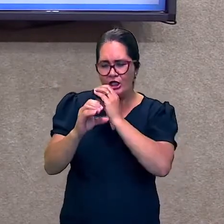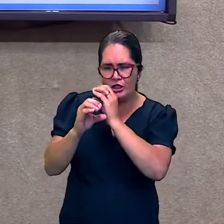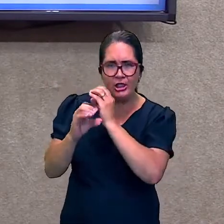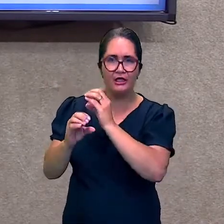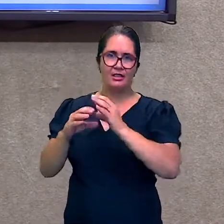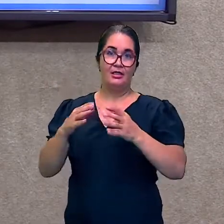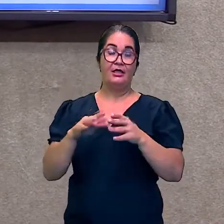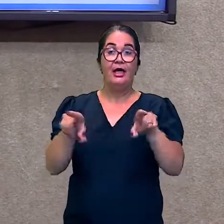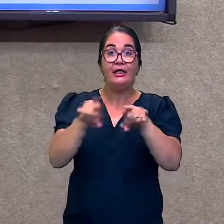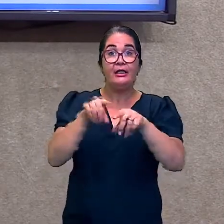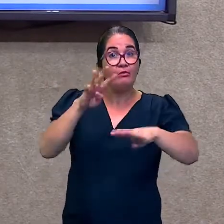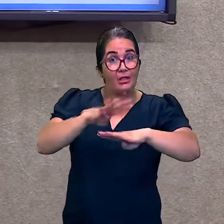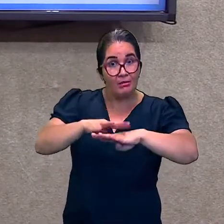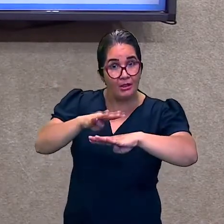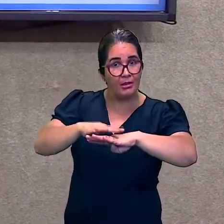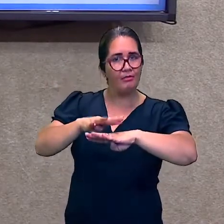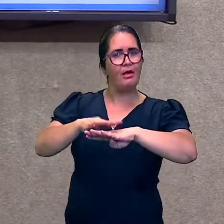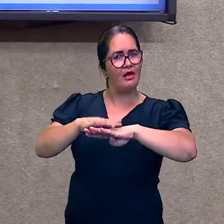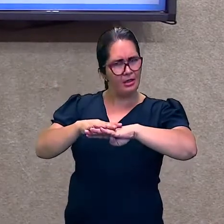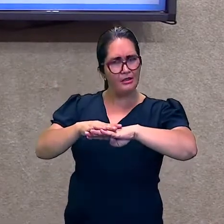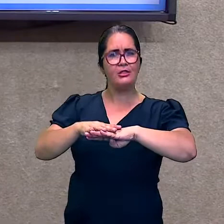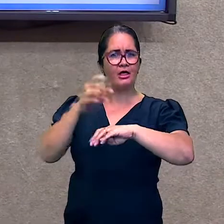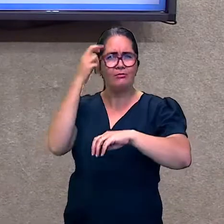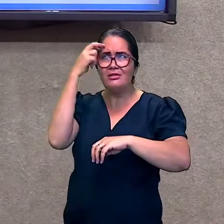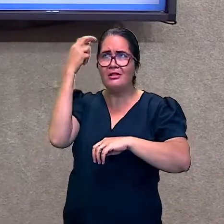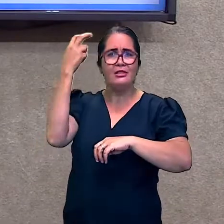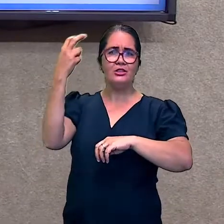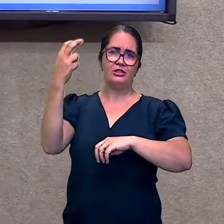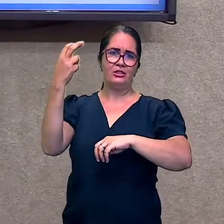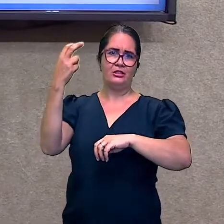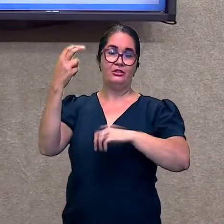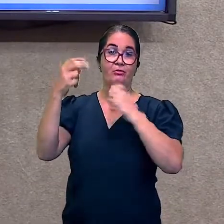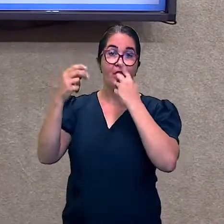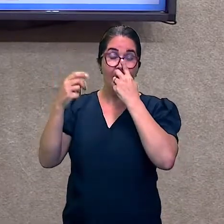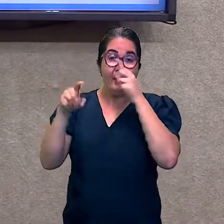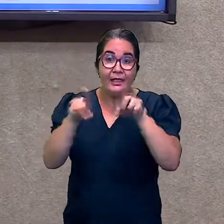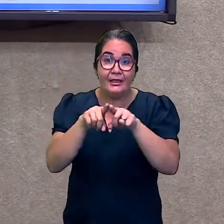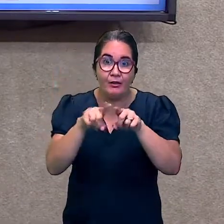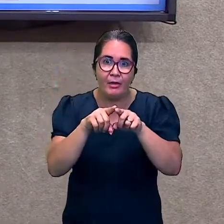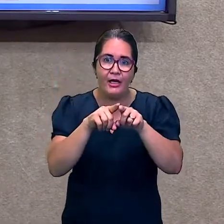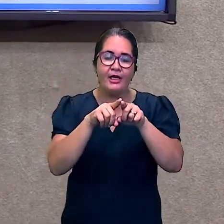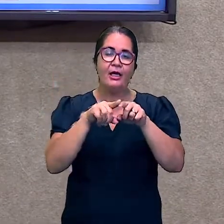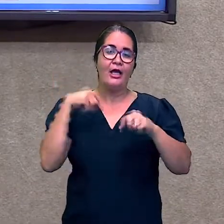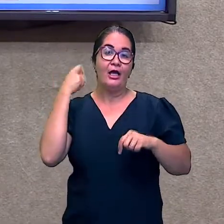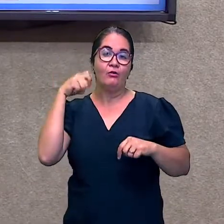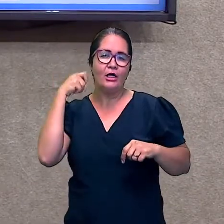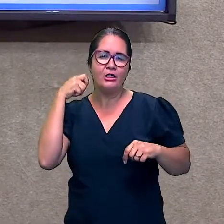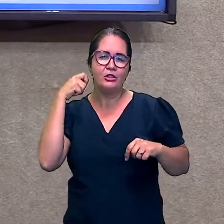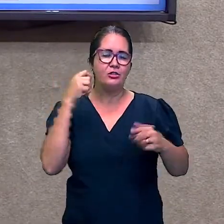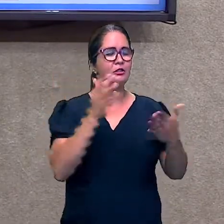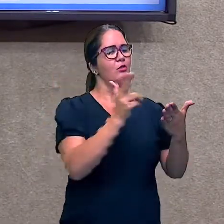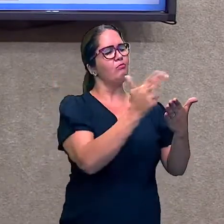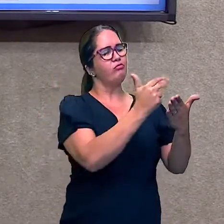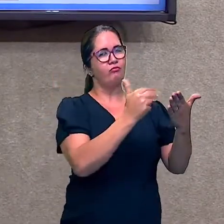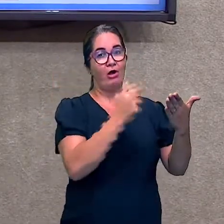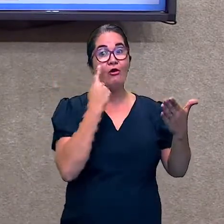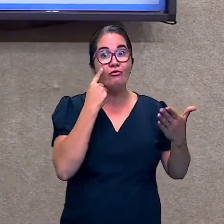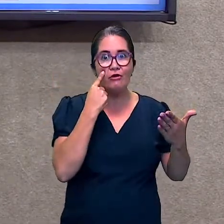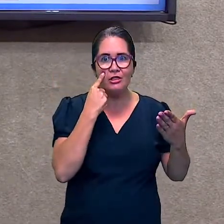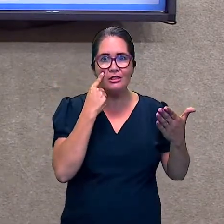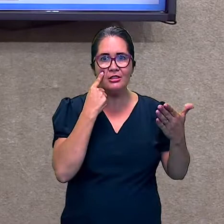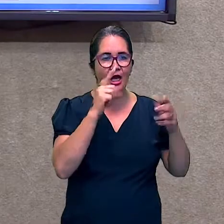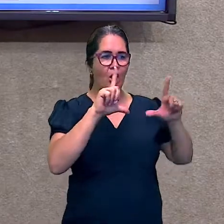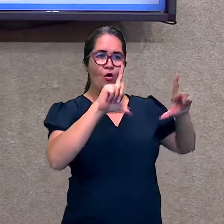ficou conhecido mesmo por sua produção artística. Em especial, o quadro de Mona Lisa.